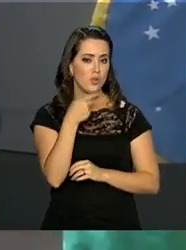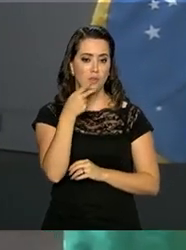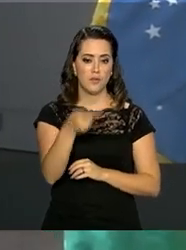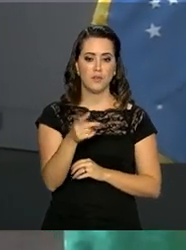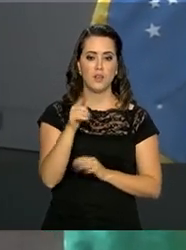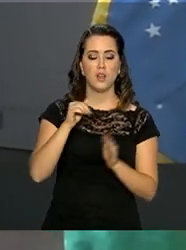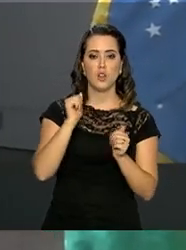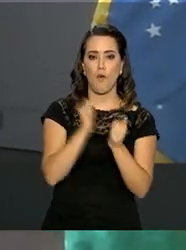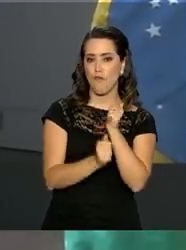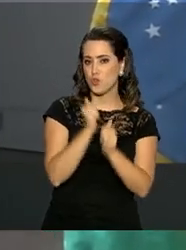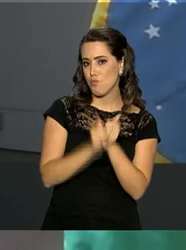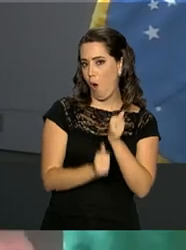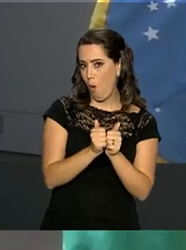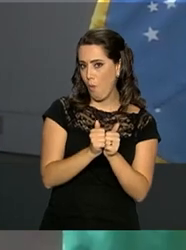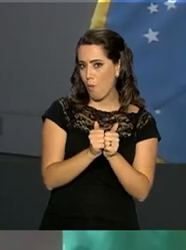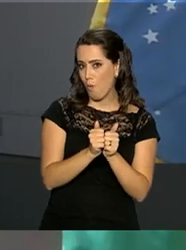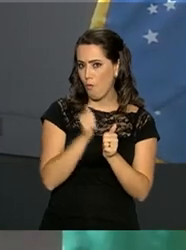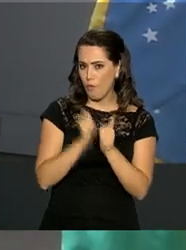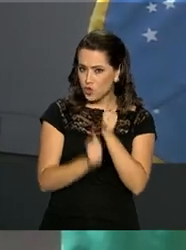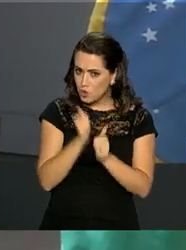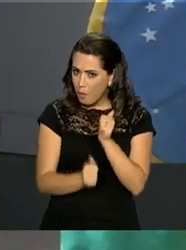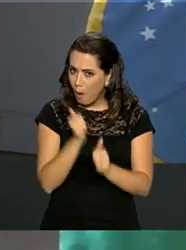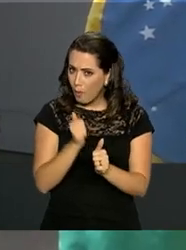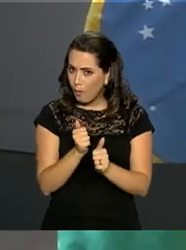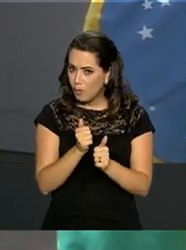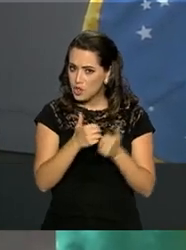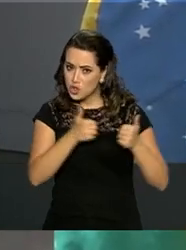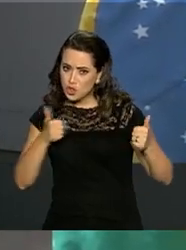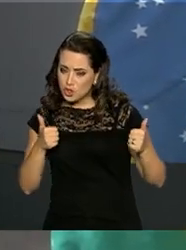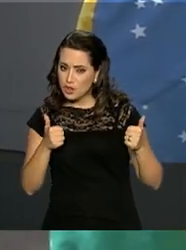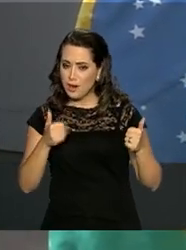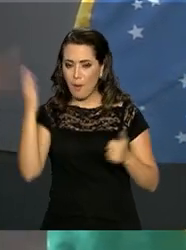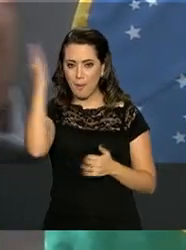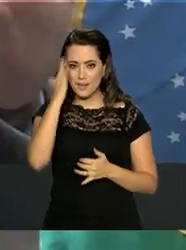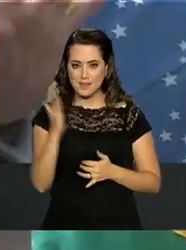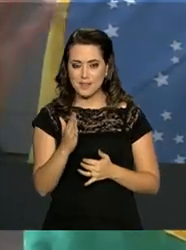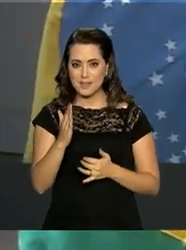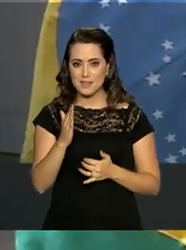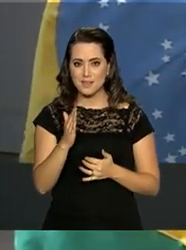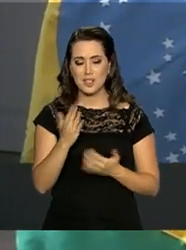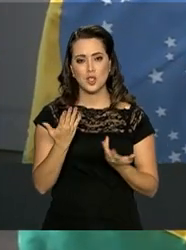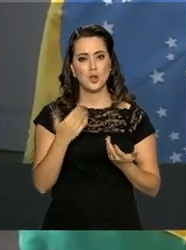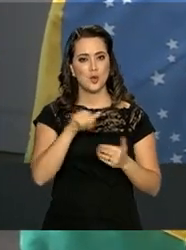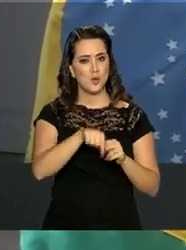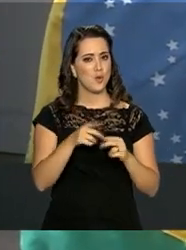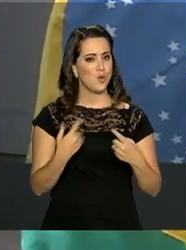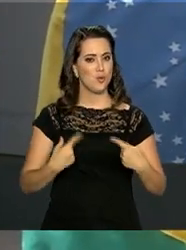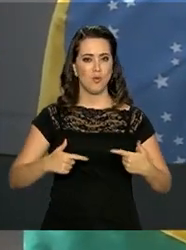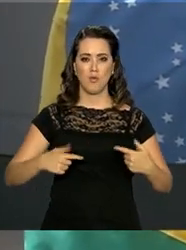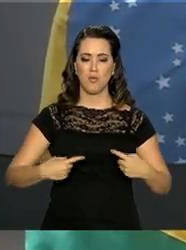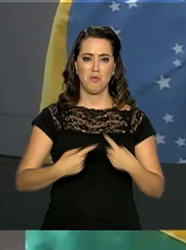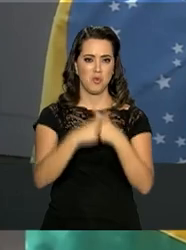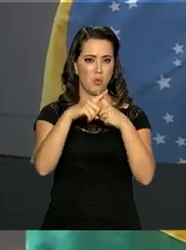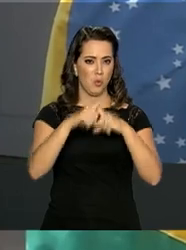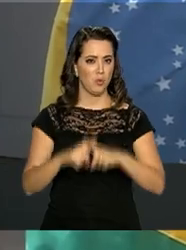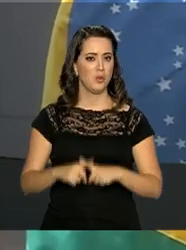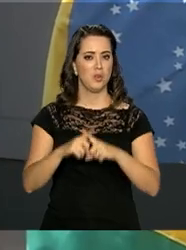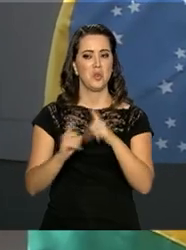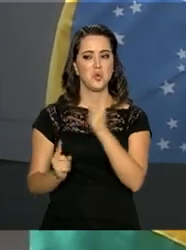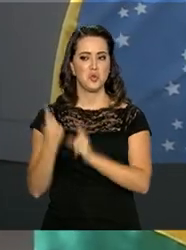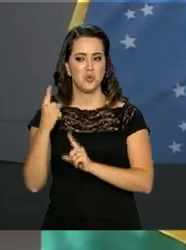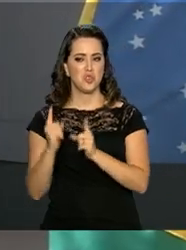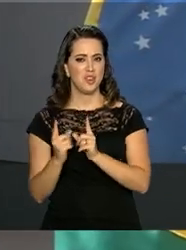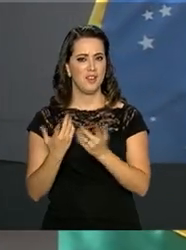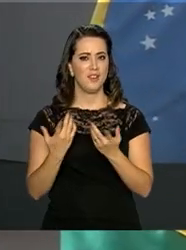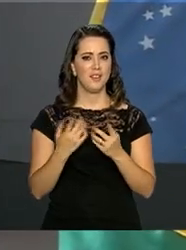referente ao futebol, para eu retirar o Brasil do campeonato sem que enfrente o Chile, fica um pouco difícil. Mas,